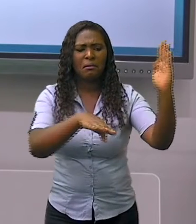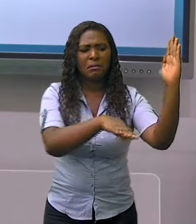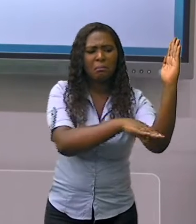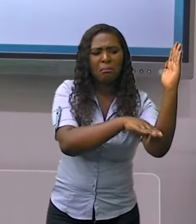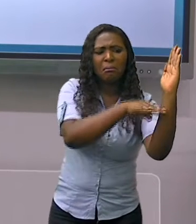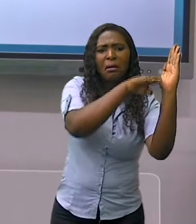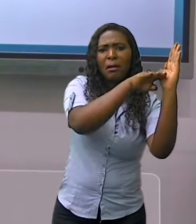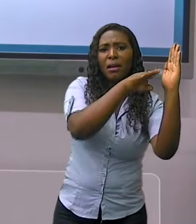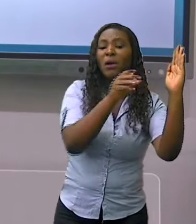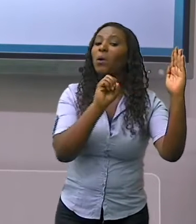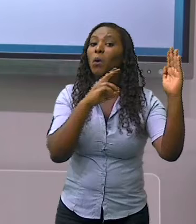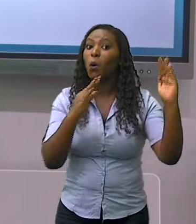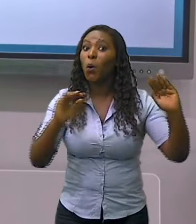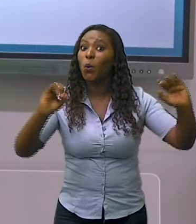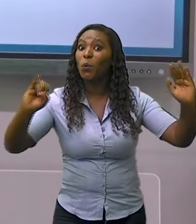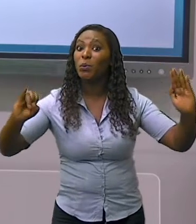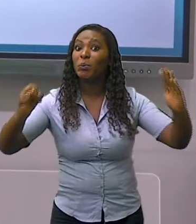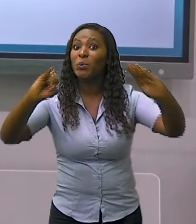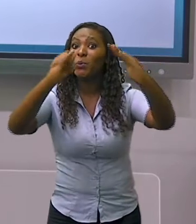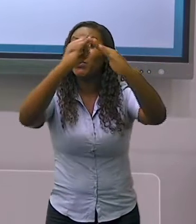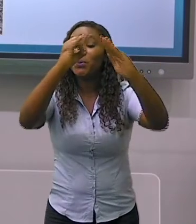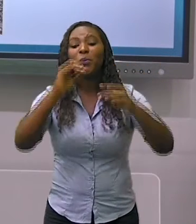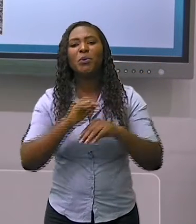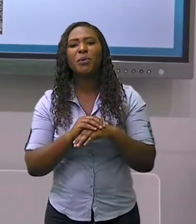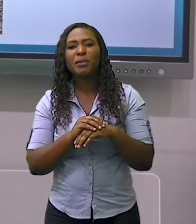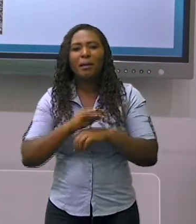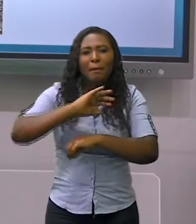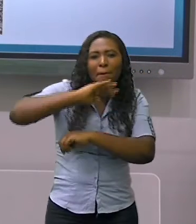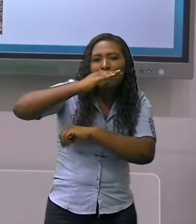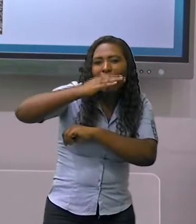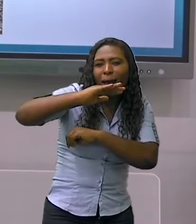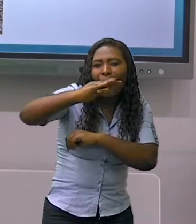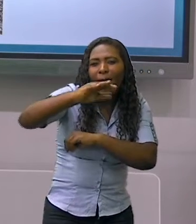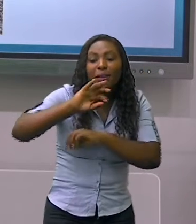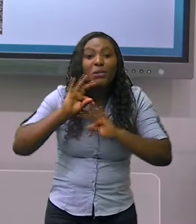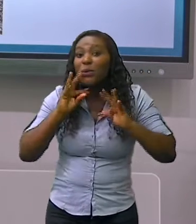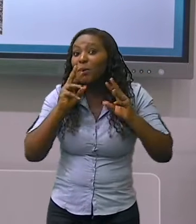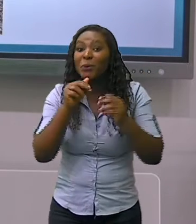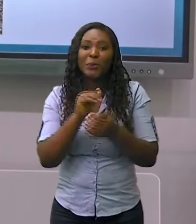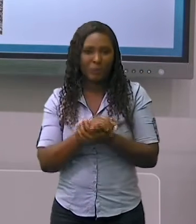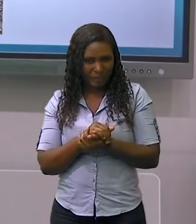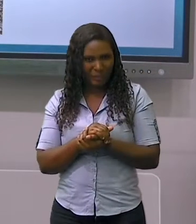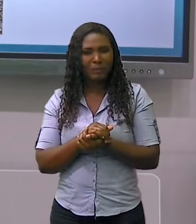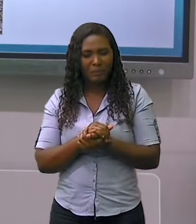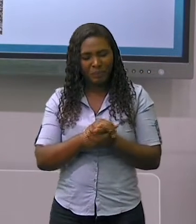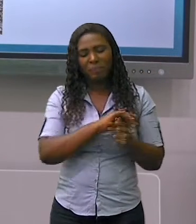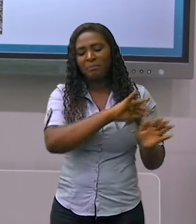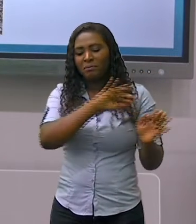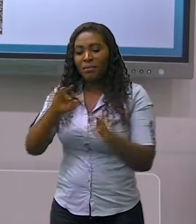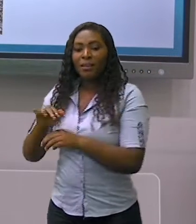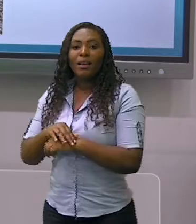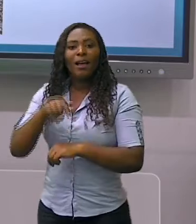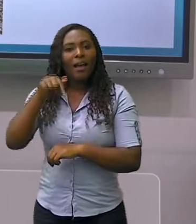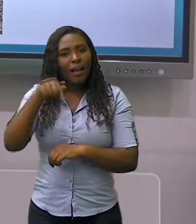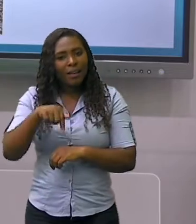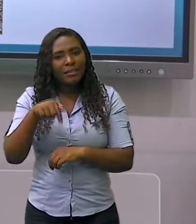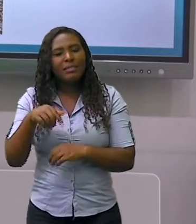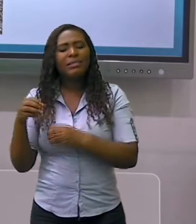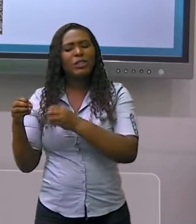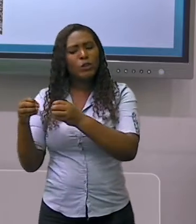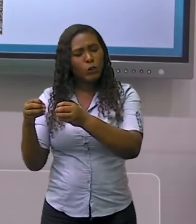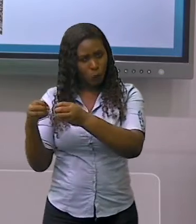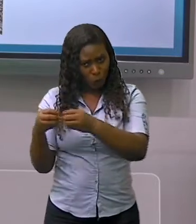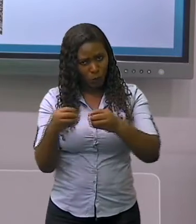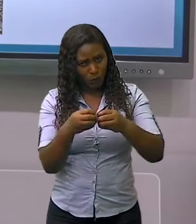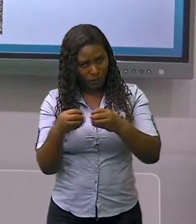para o Pico da Ibituruna, quem sabe? A paisagem do município de Governador Valadares apresenta